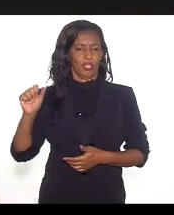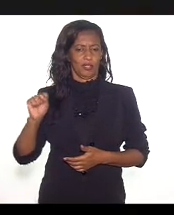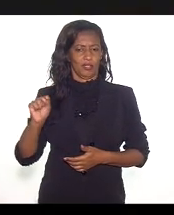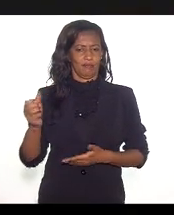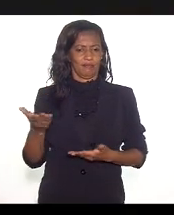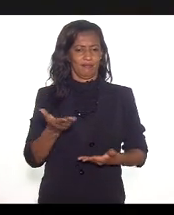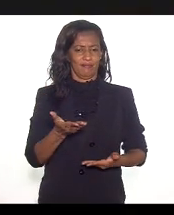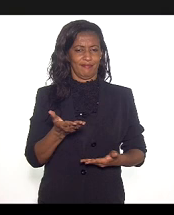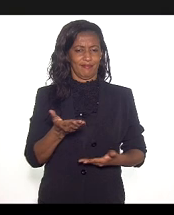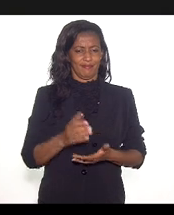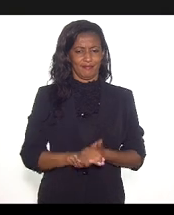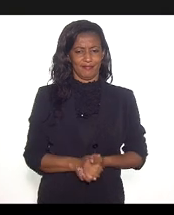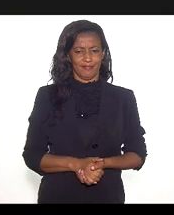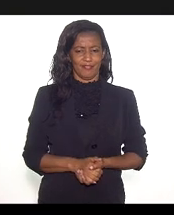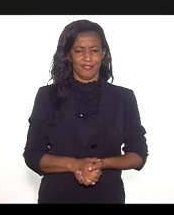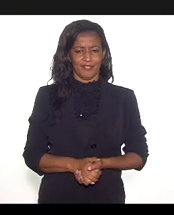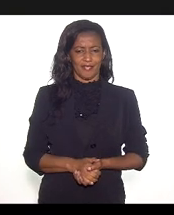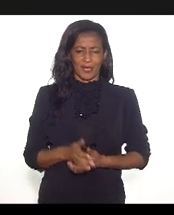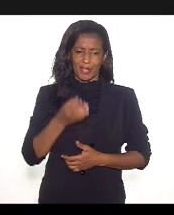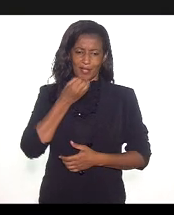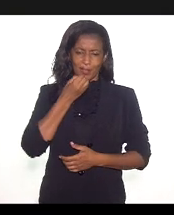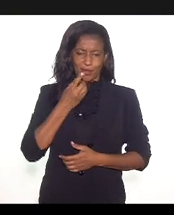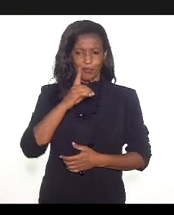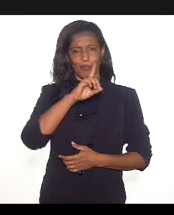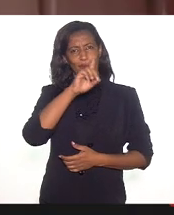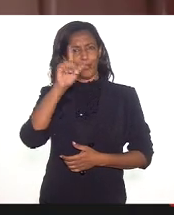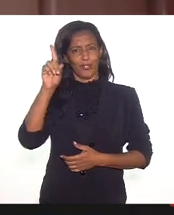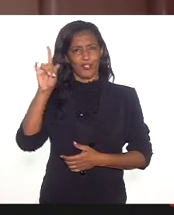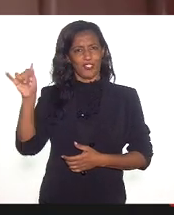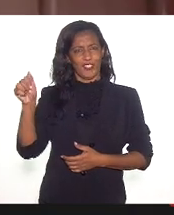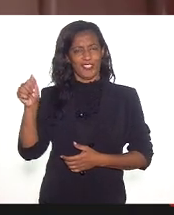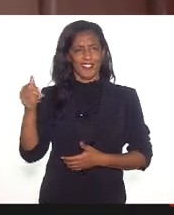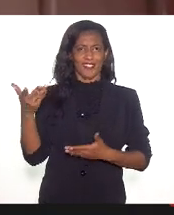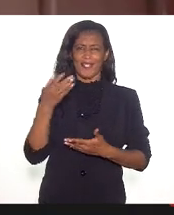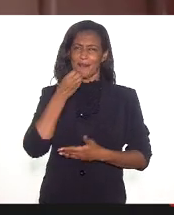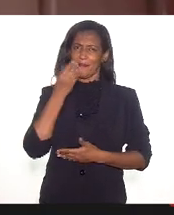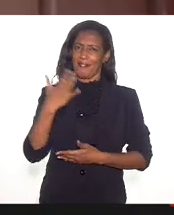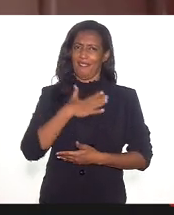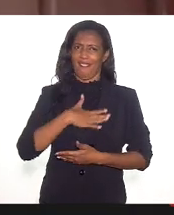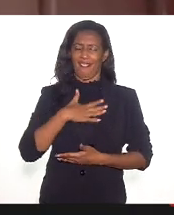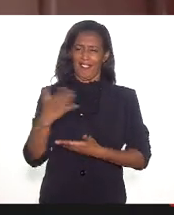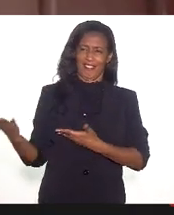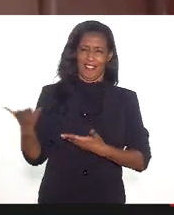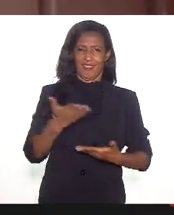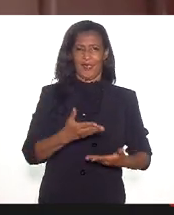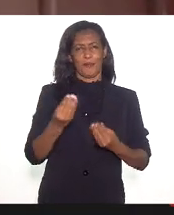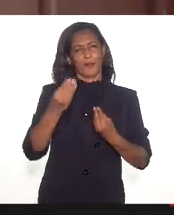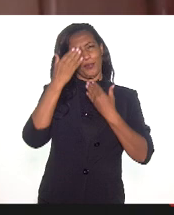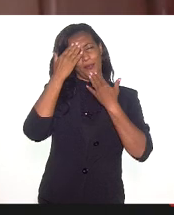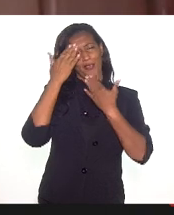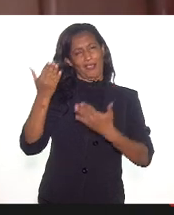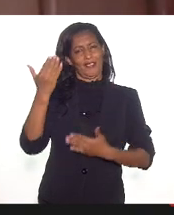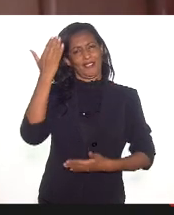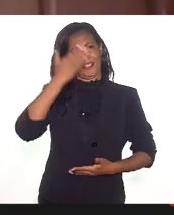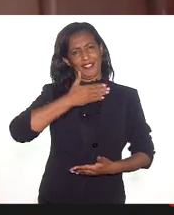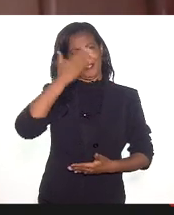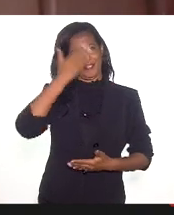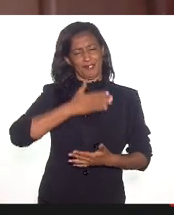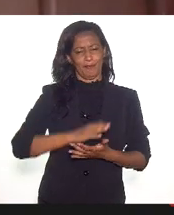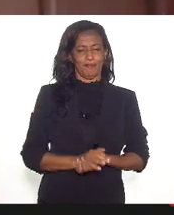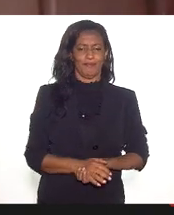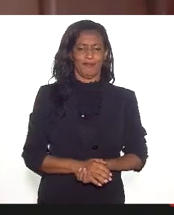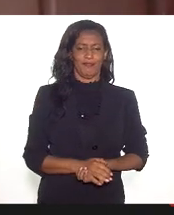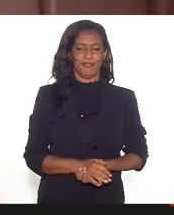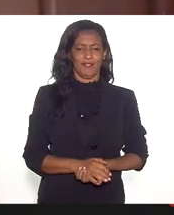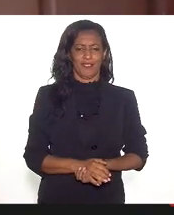Muito bom dia. Seja muito bem-vindo. Muito obrigada pela sua presença, pela sua